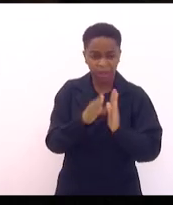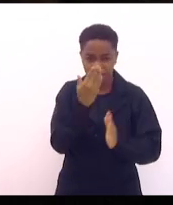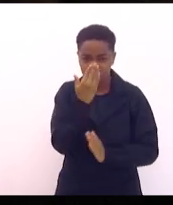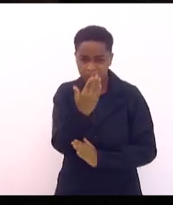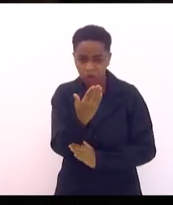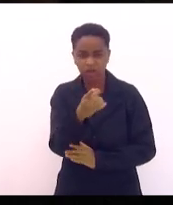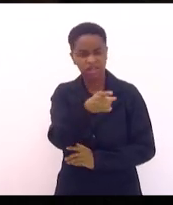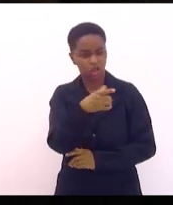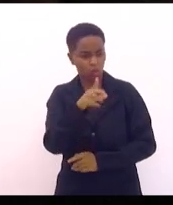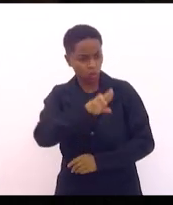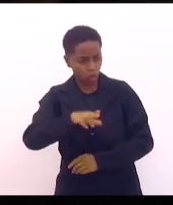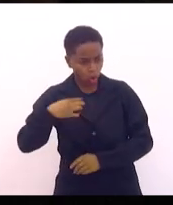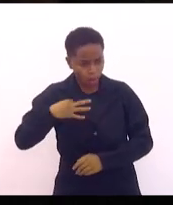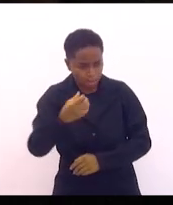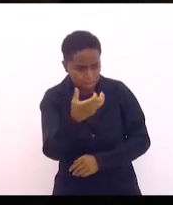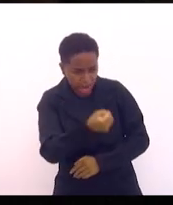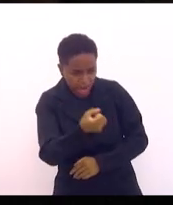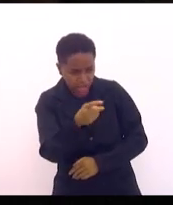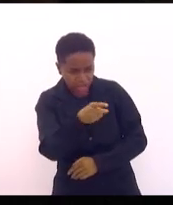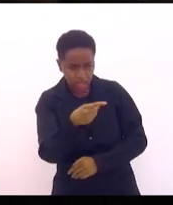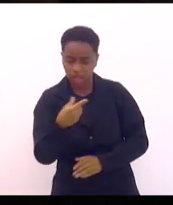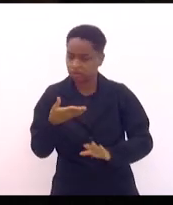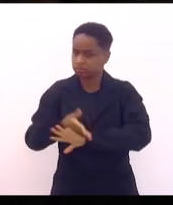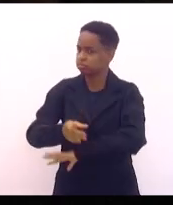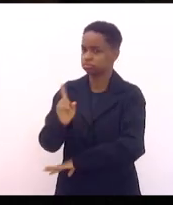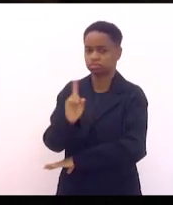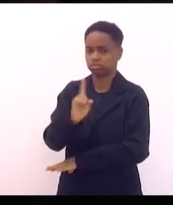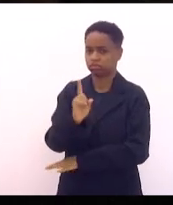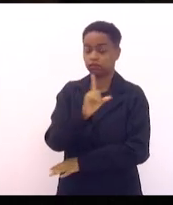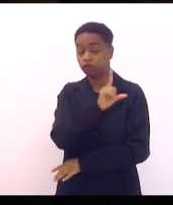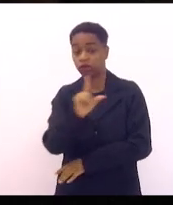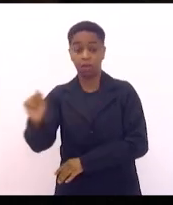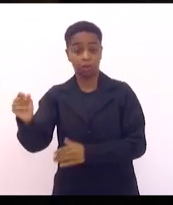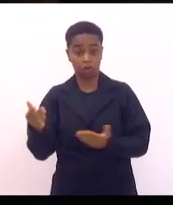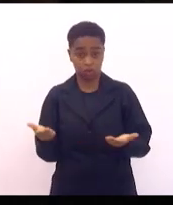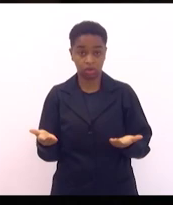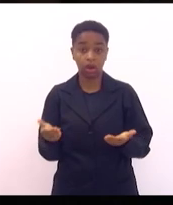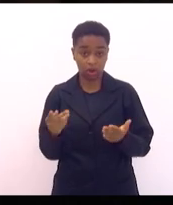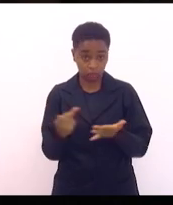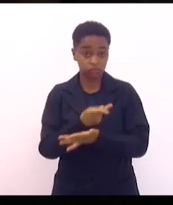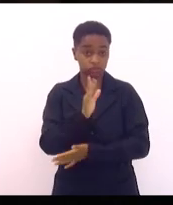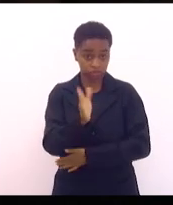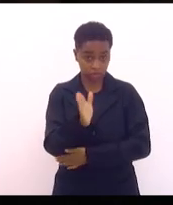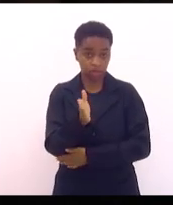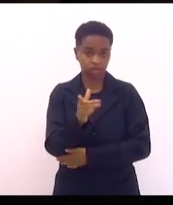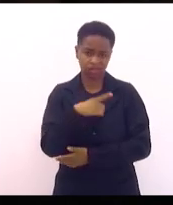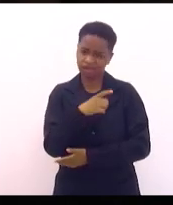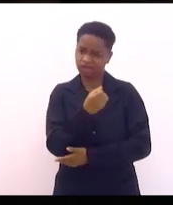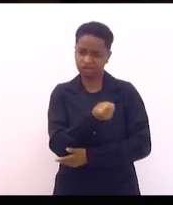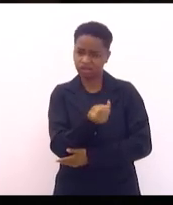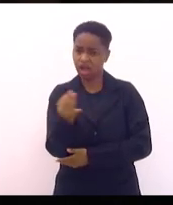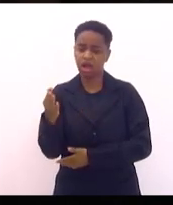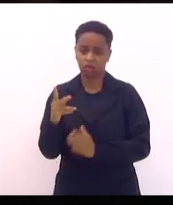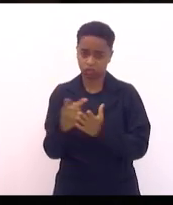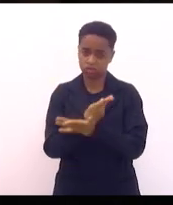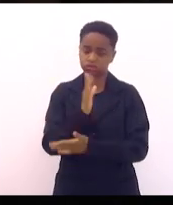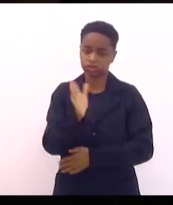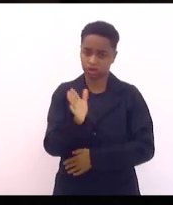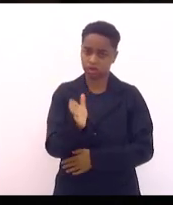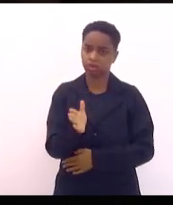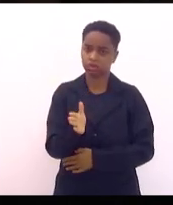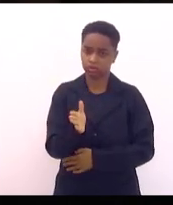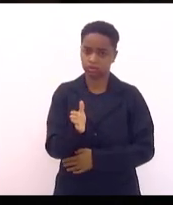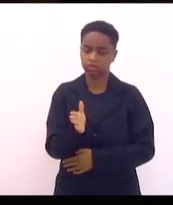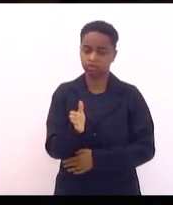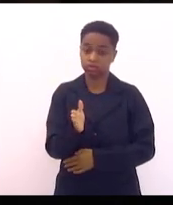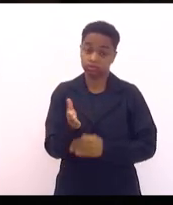Ah, o senhor está de branco? Não, aqui no meu carro não entra, e vai embora. Nós tivemos um caso, casos, vários casos, desses que estão,